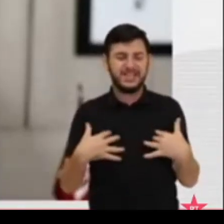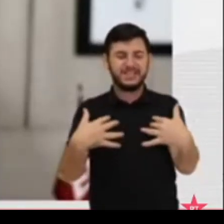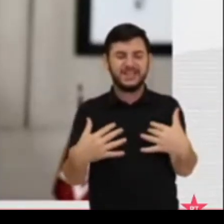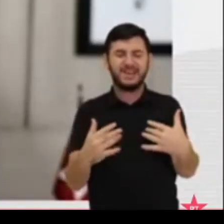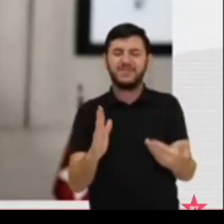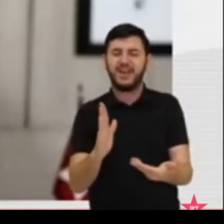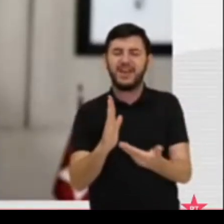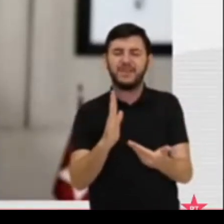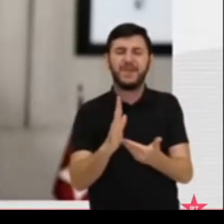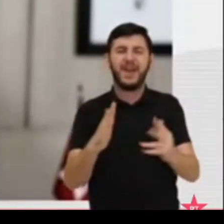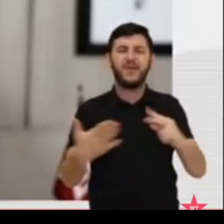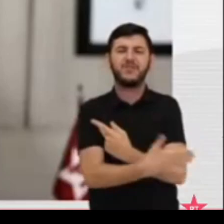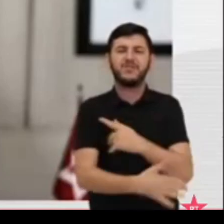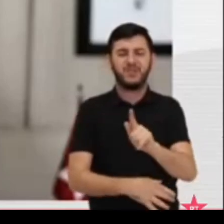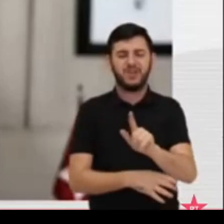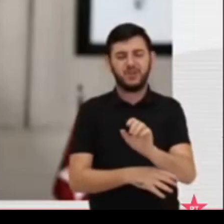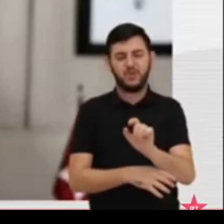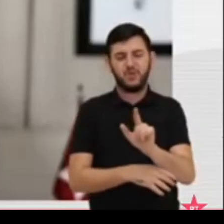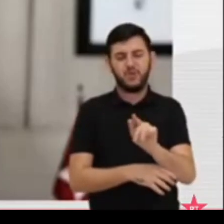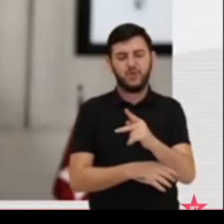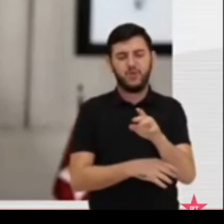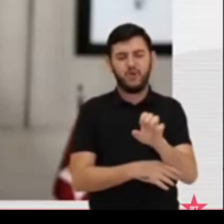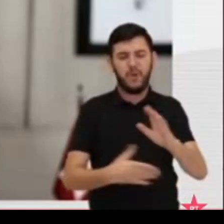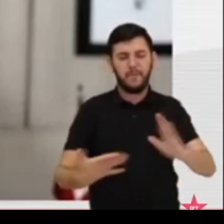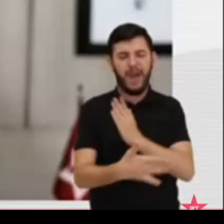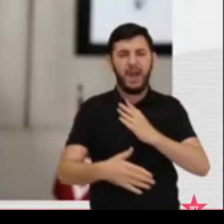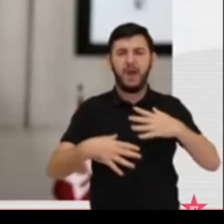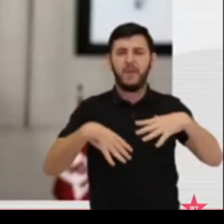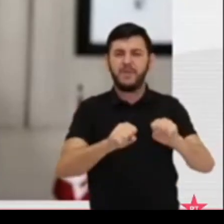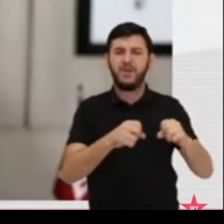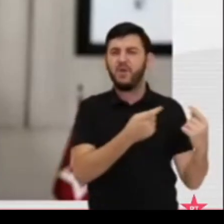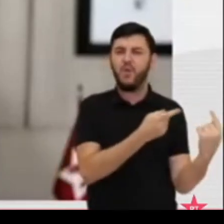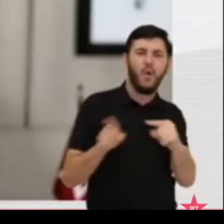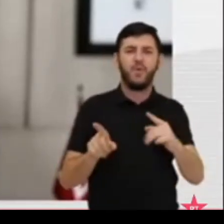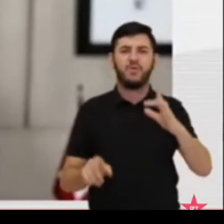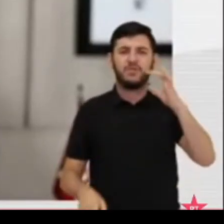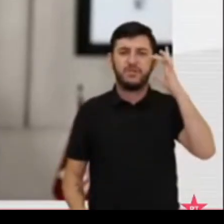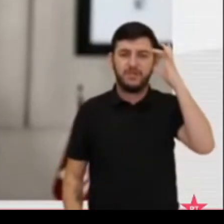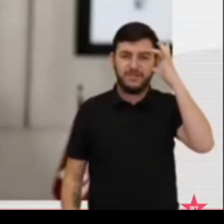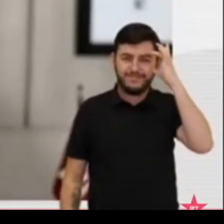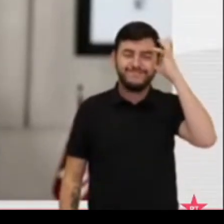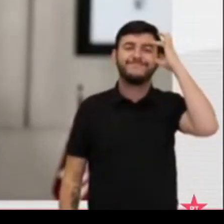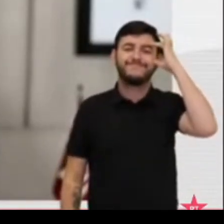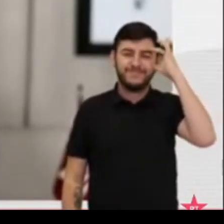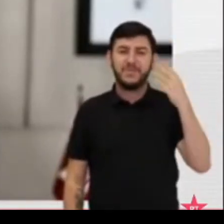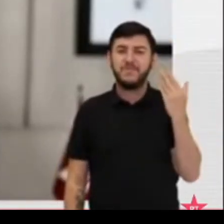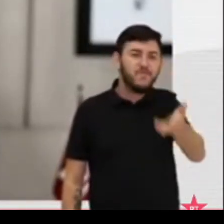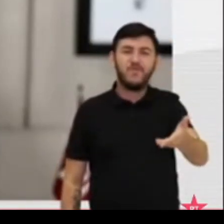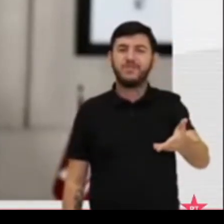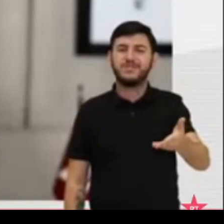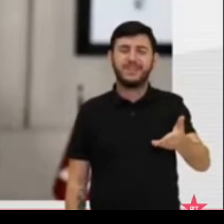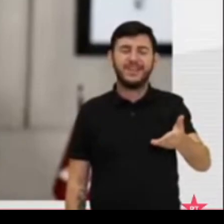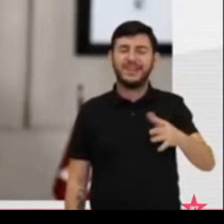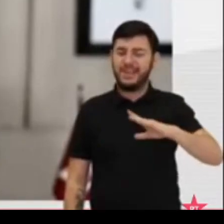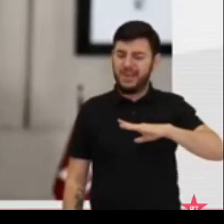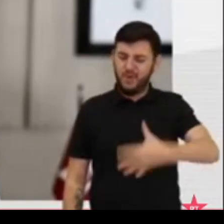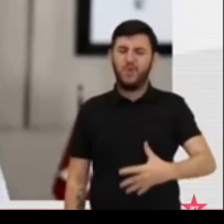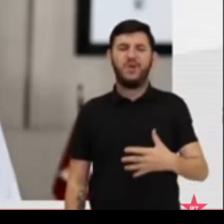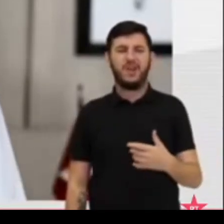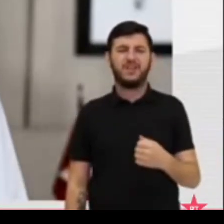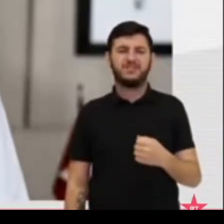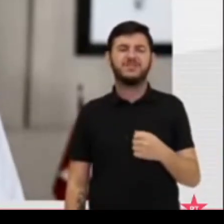selou o golpe contra a nossa companheira presidenta Dilma Rousseff. Você teve a coragem de chamar pelo nome